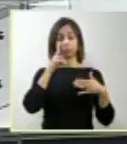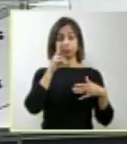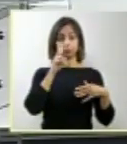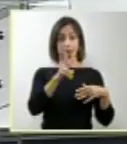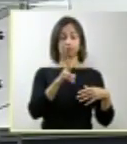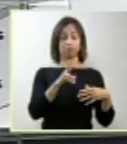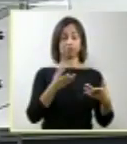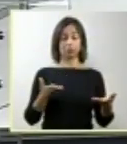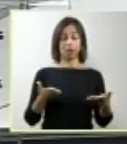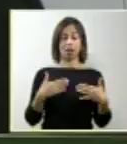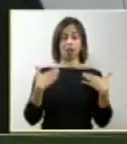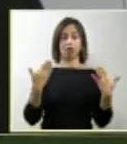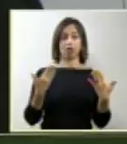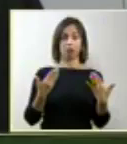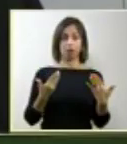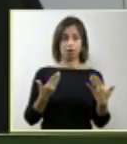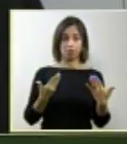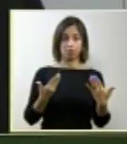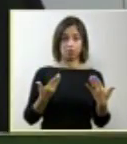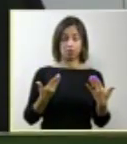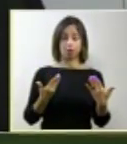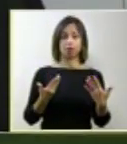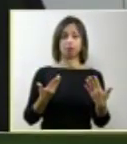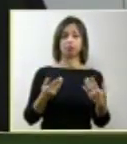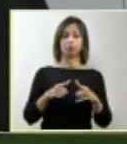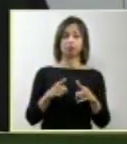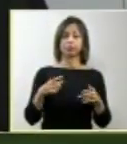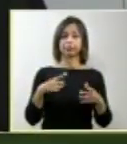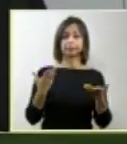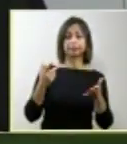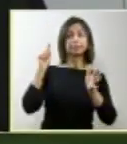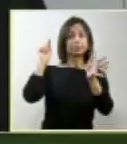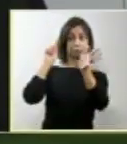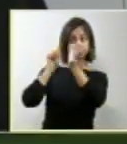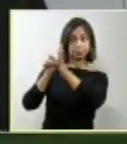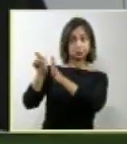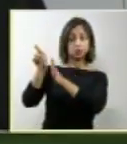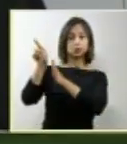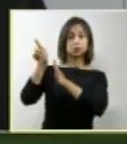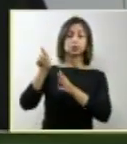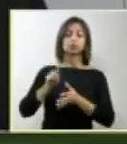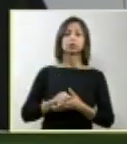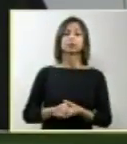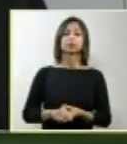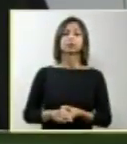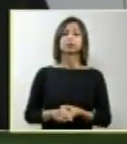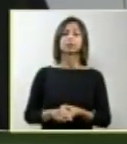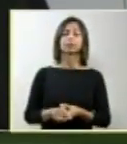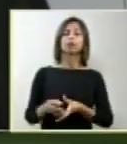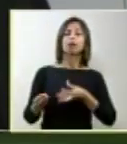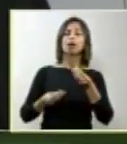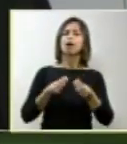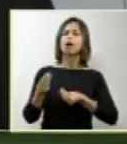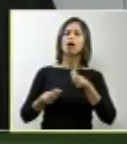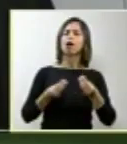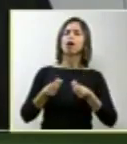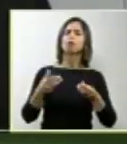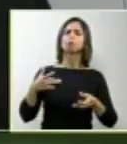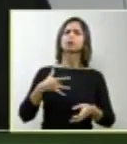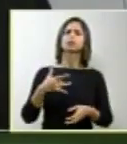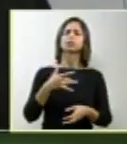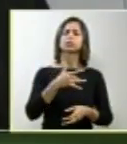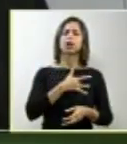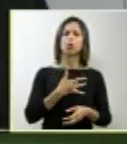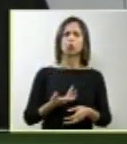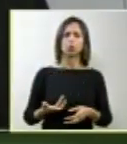Indago, e aí tenho presente, que a saúde abrange a saúde física